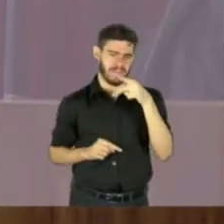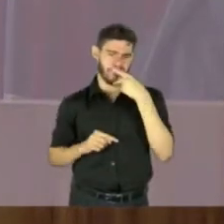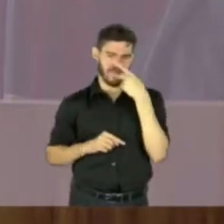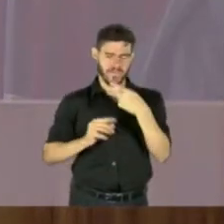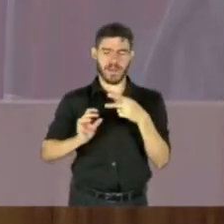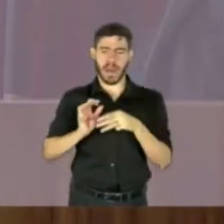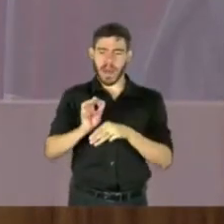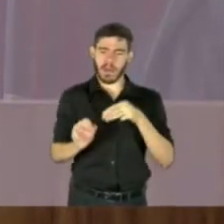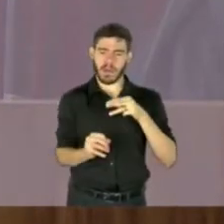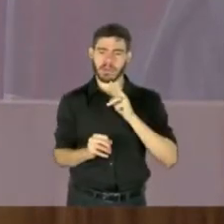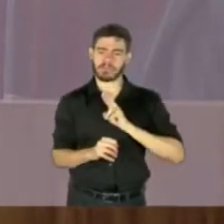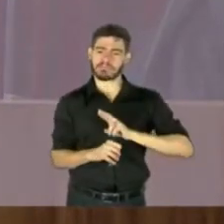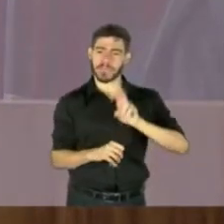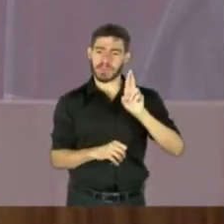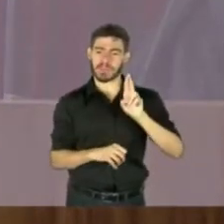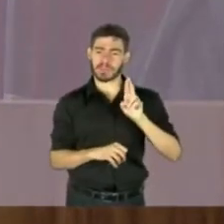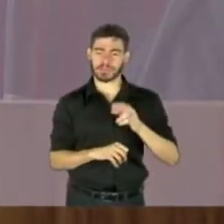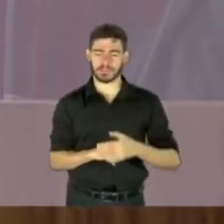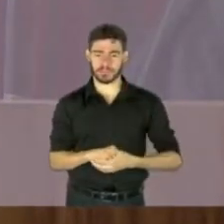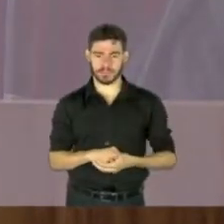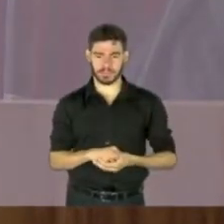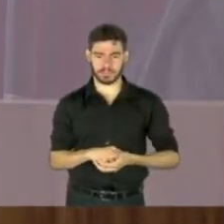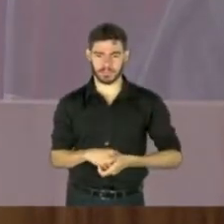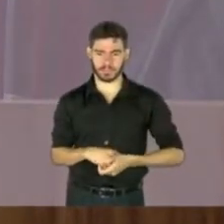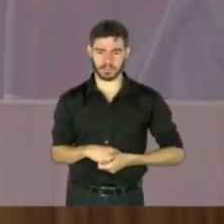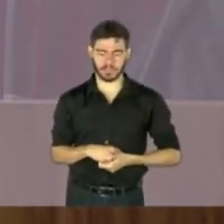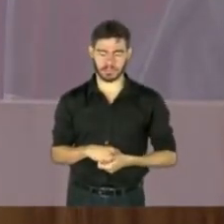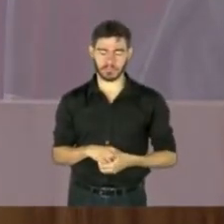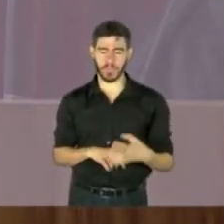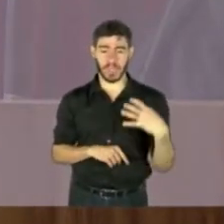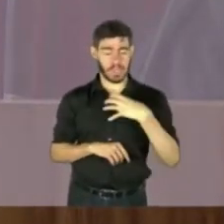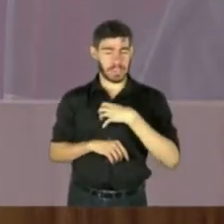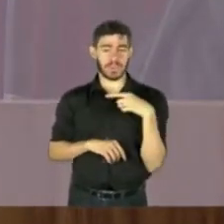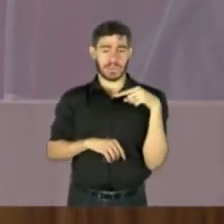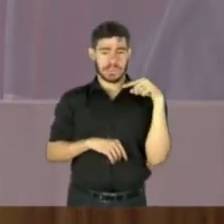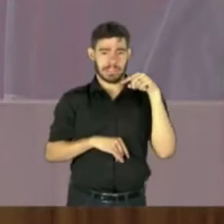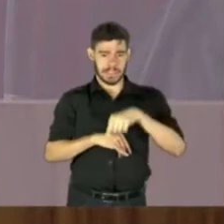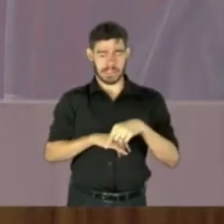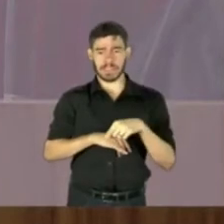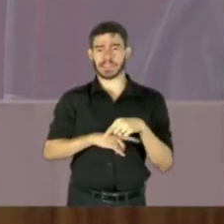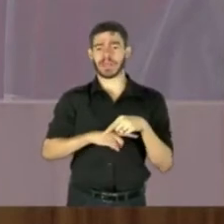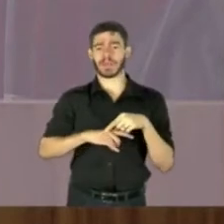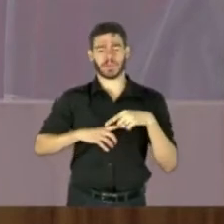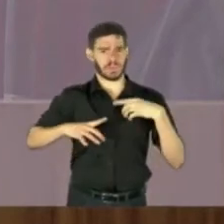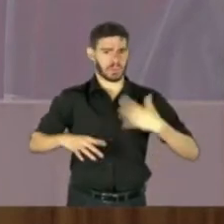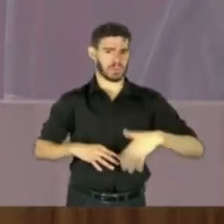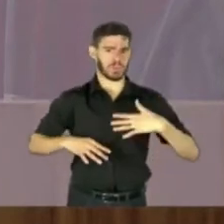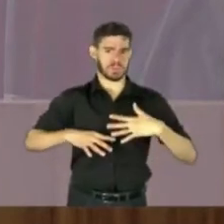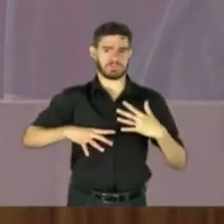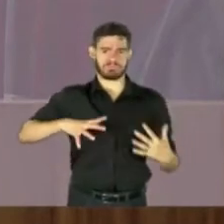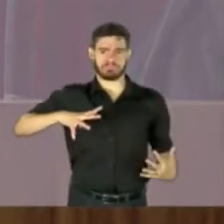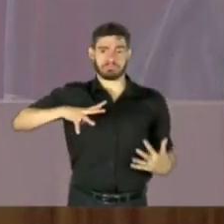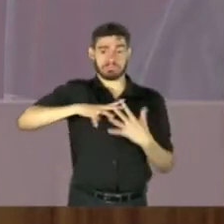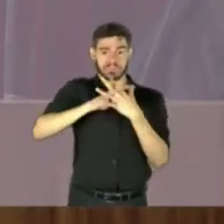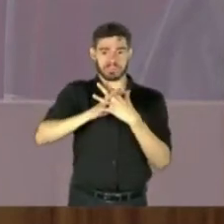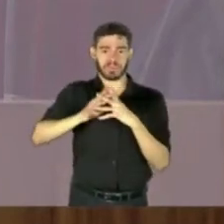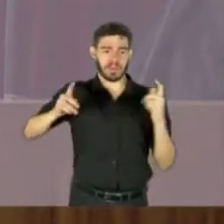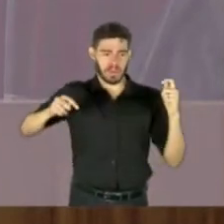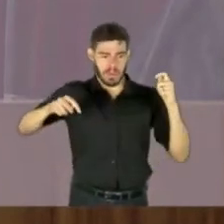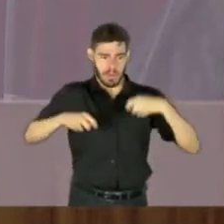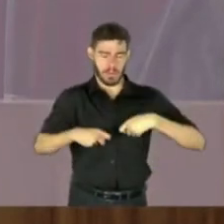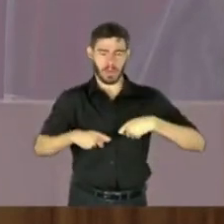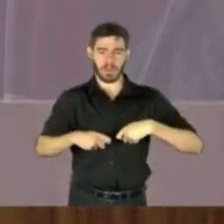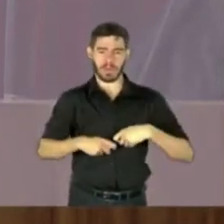eminente ministro relator, esse caso ele acaba transbordando essa possibilidade.